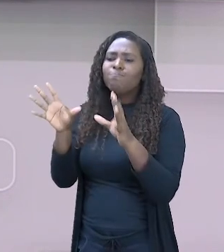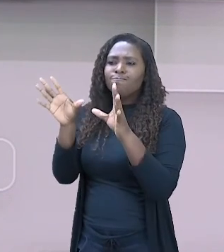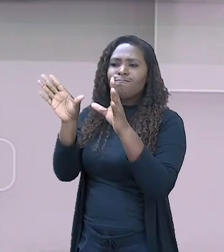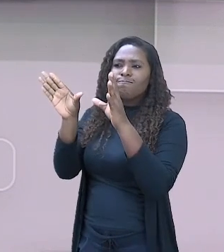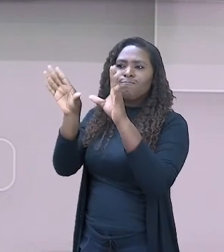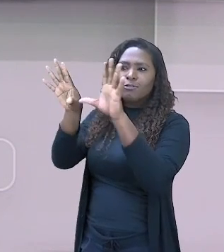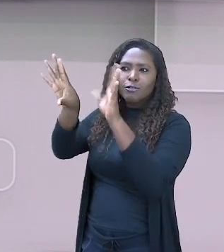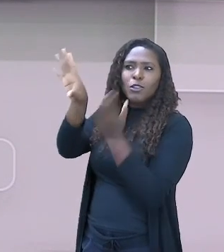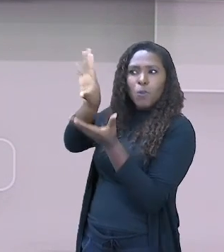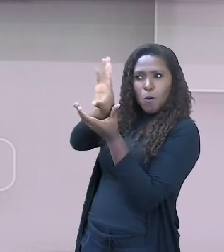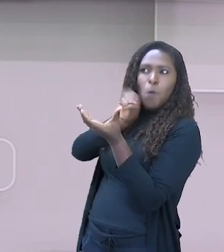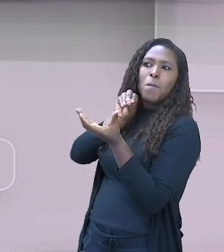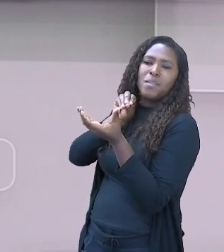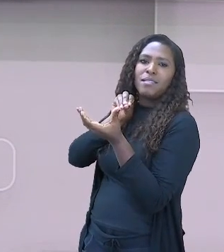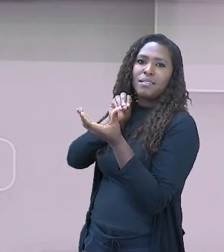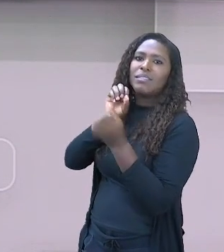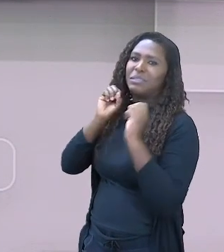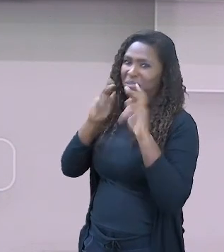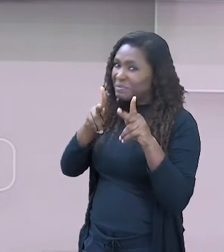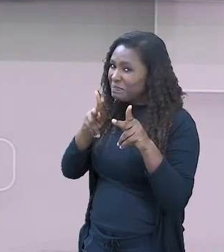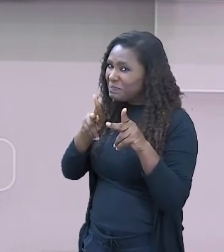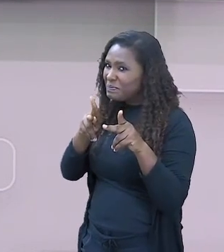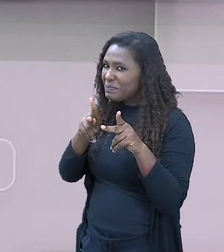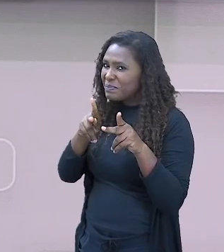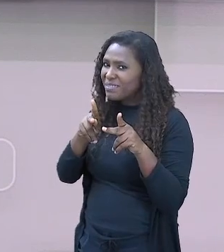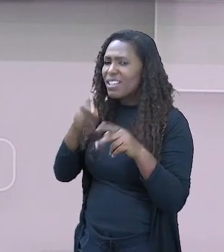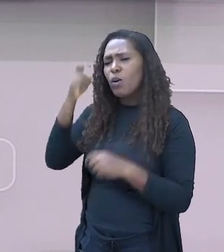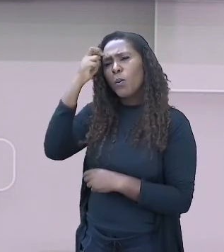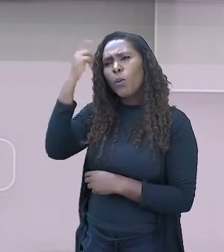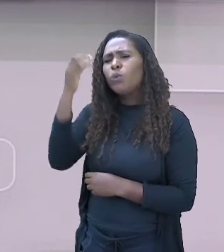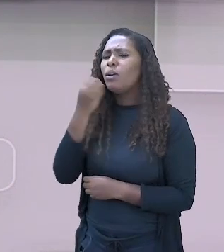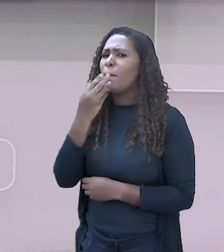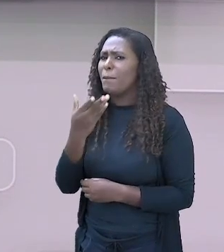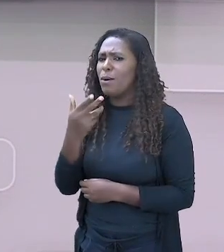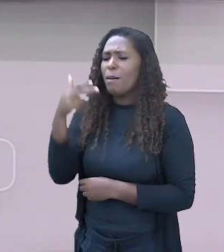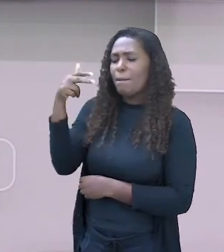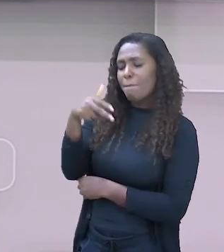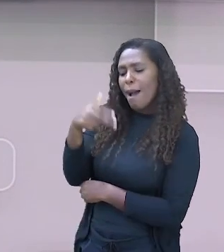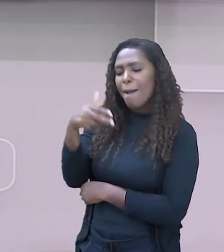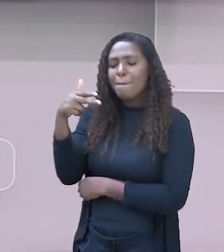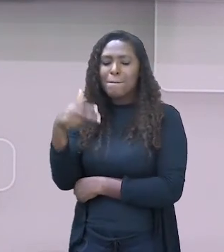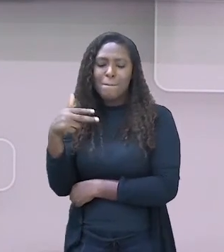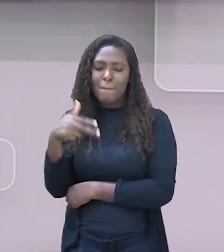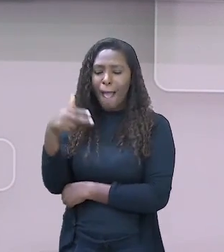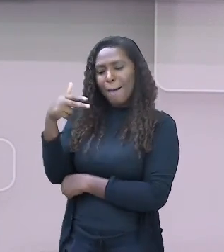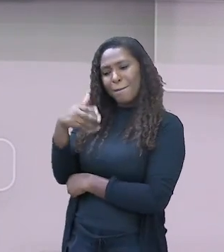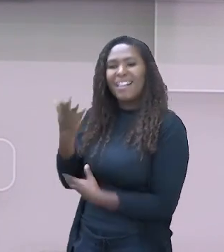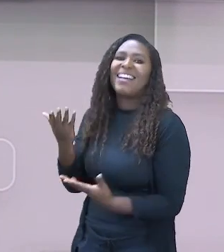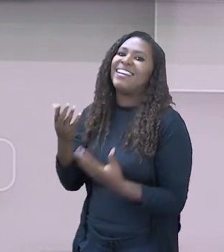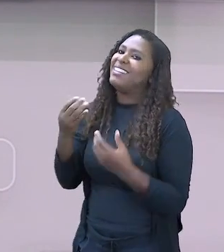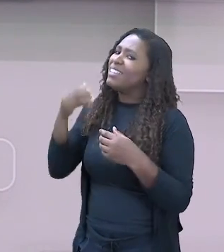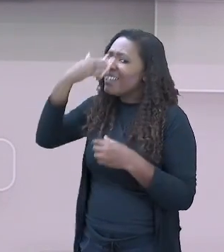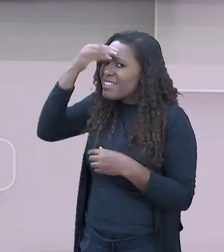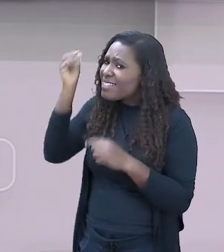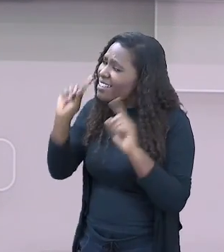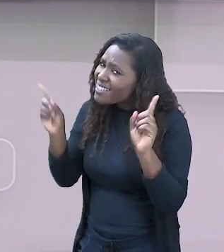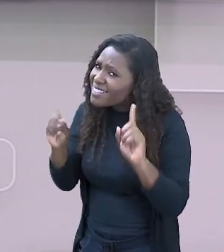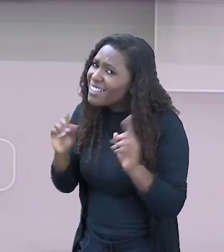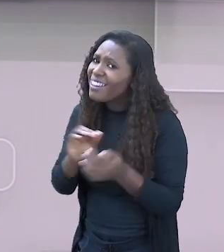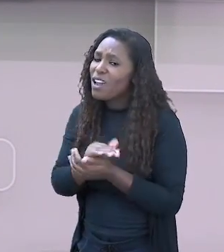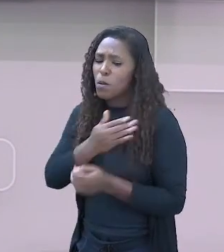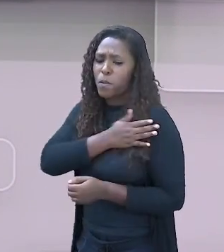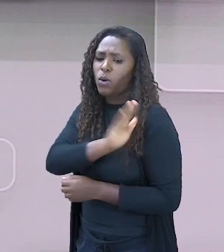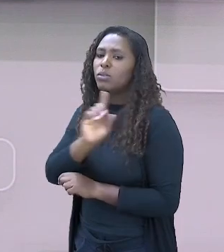sim, trazer, carregar conosco. Uma cultura boa dessa, não podemos mesmo ter qualquer tipo de